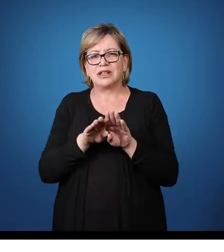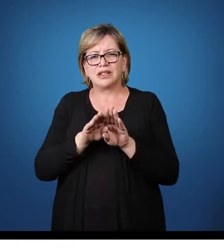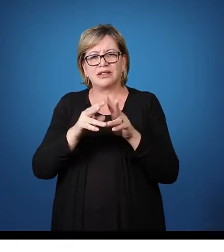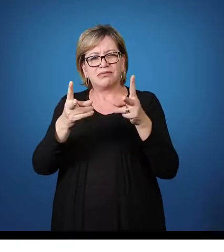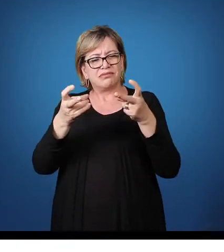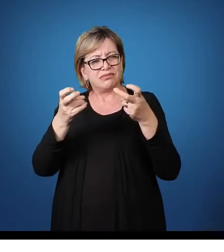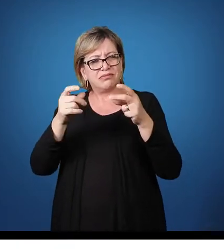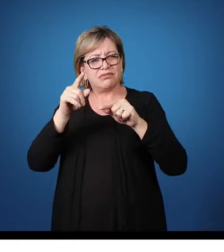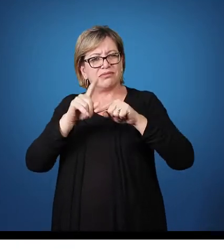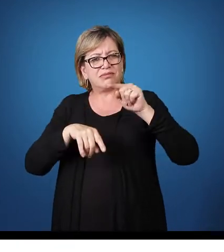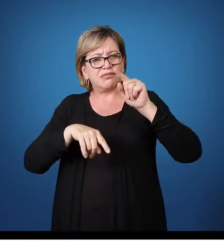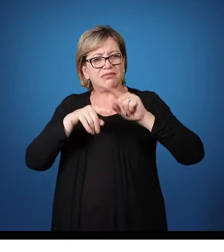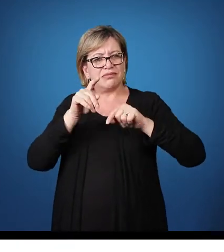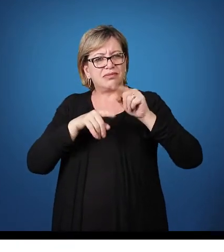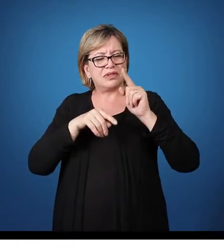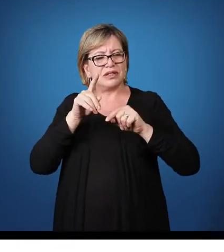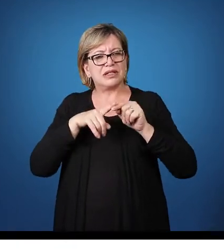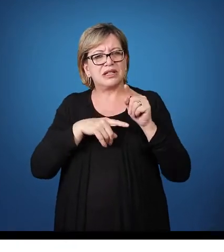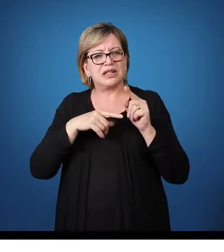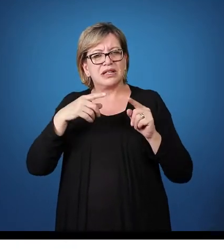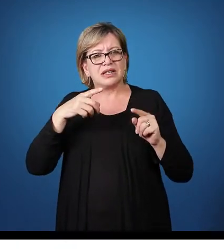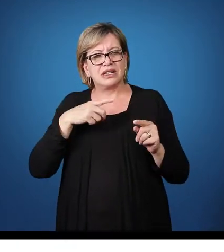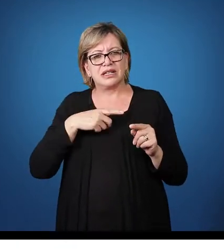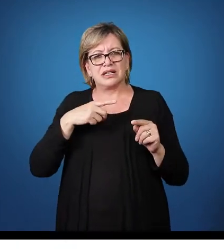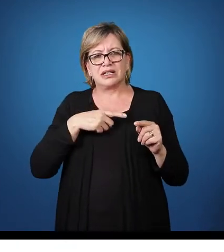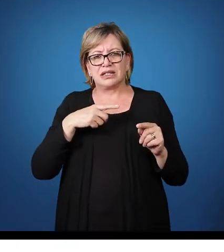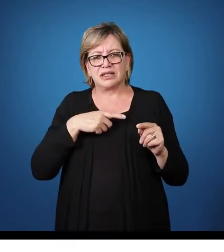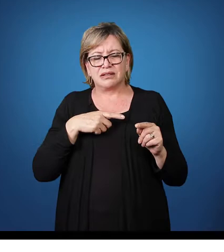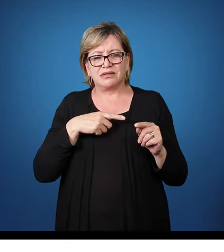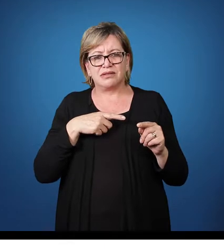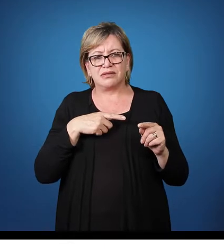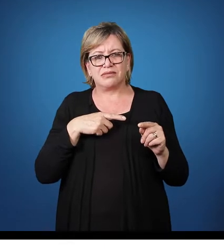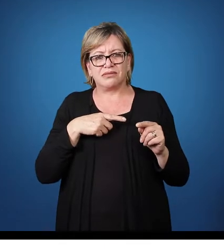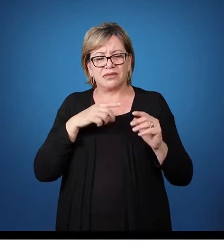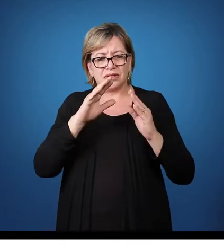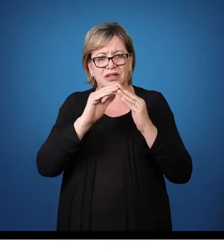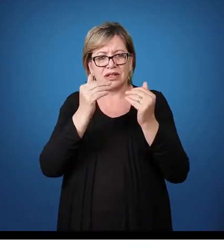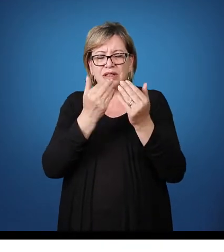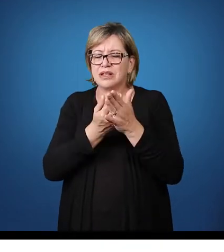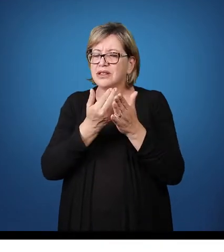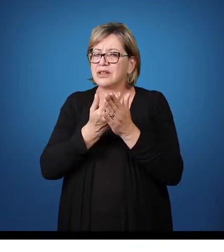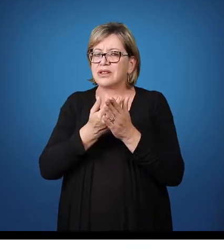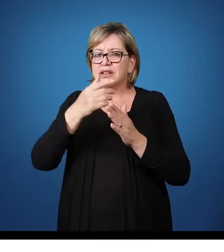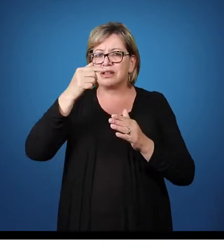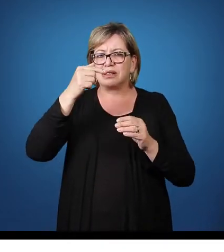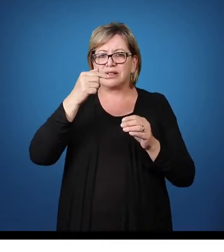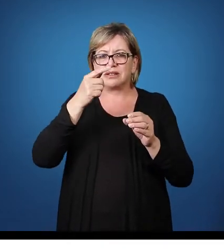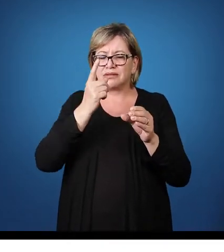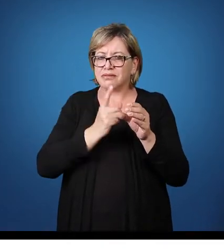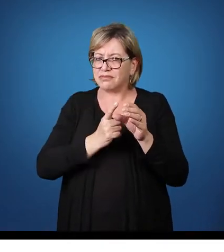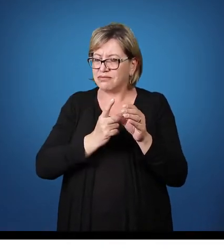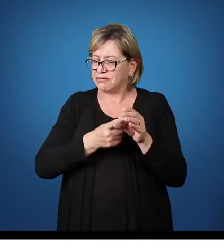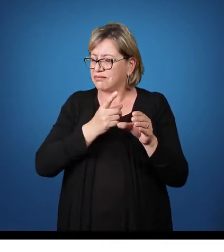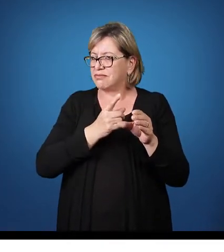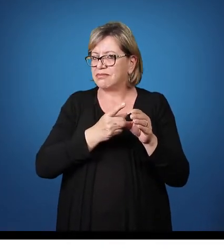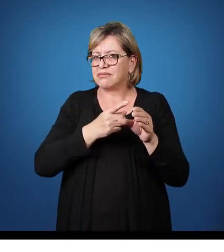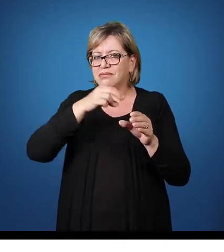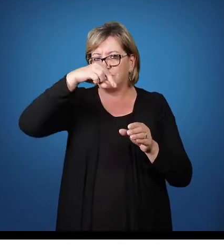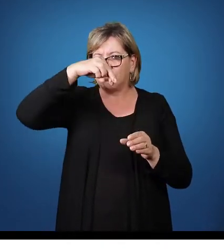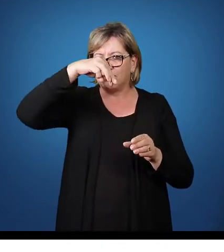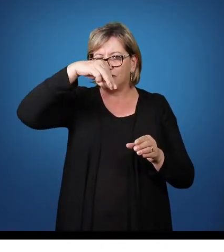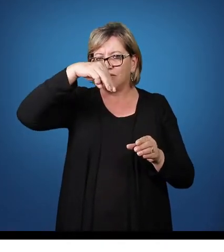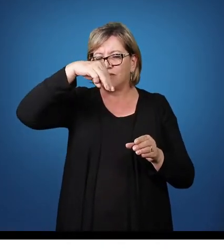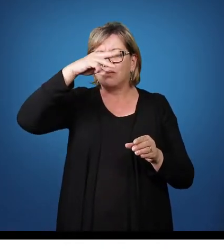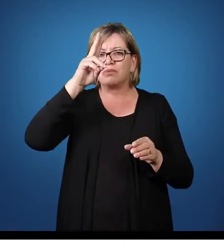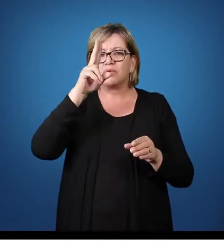desses materiais, que nós temos no âmbito das escolas municipais Os documentos que